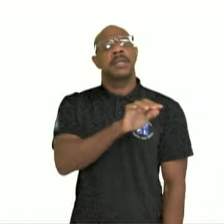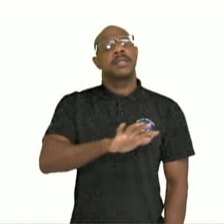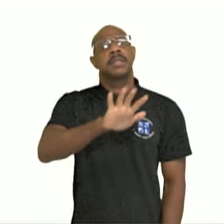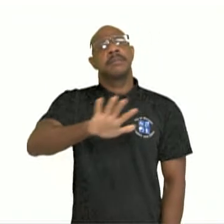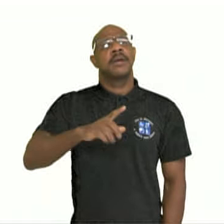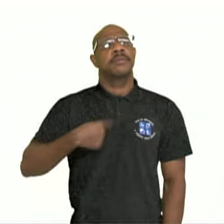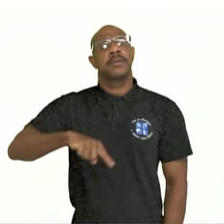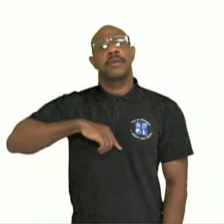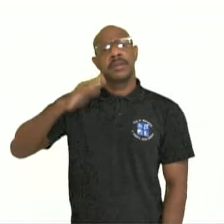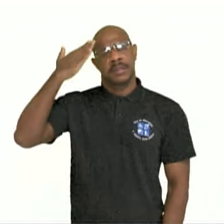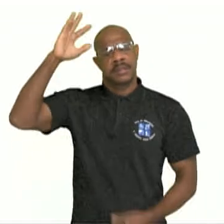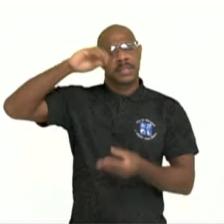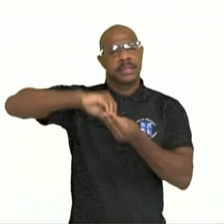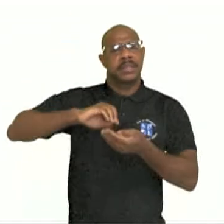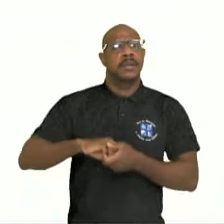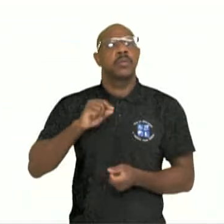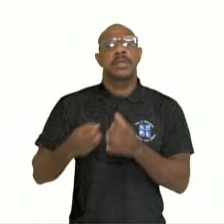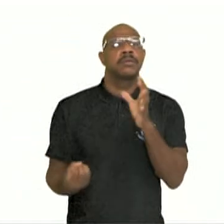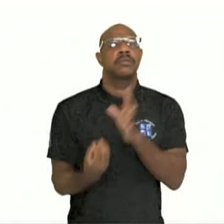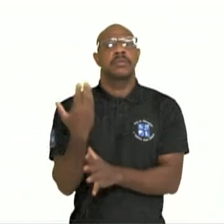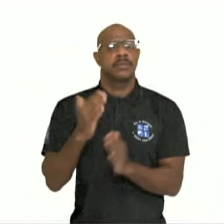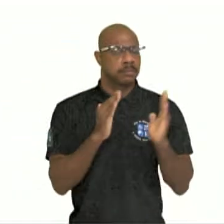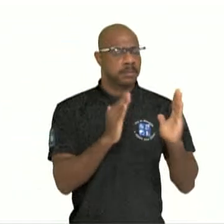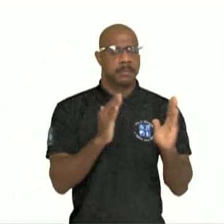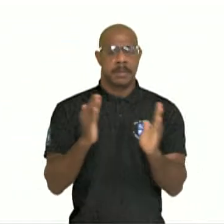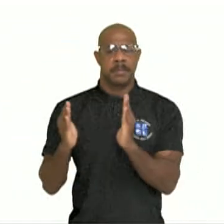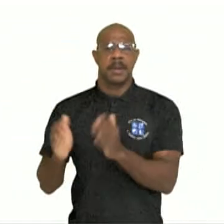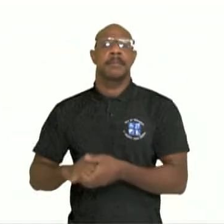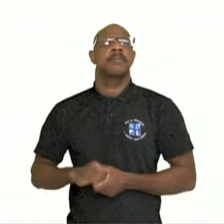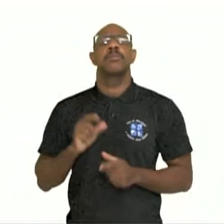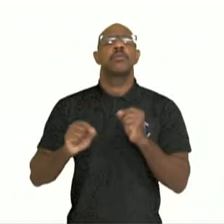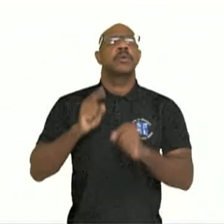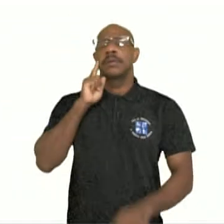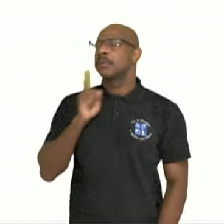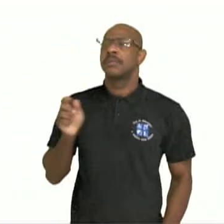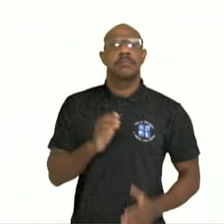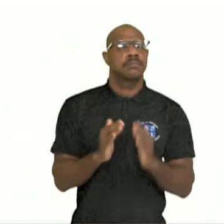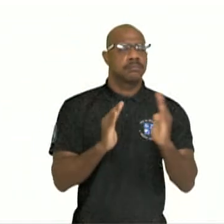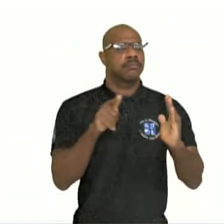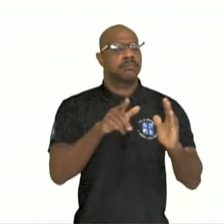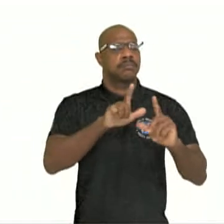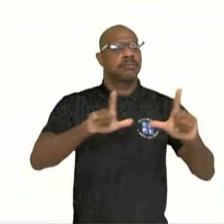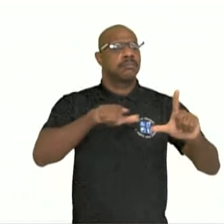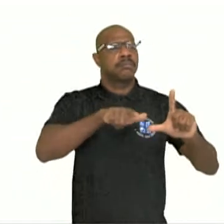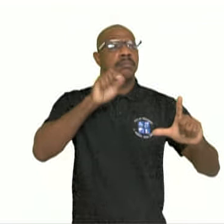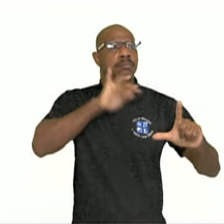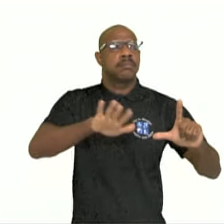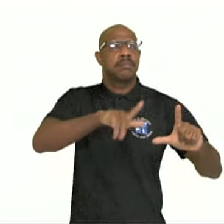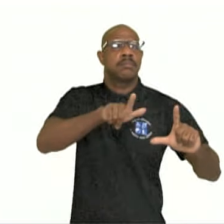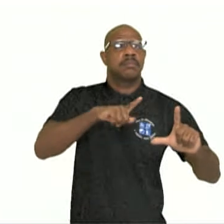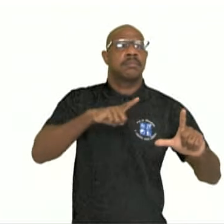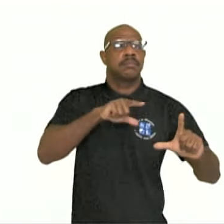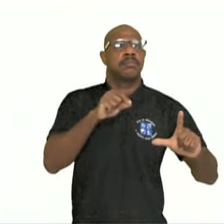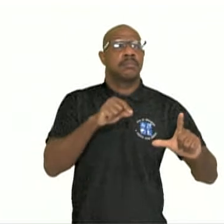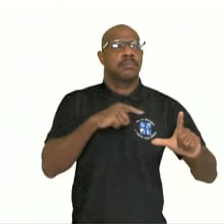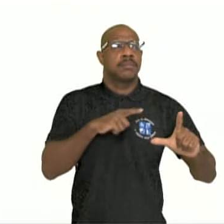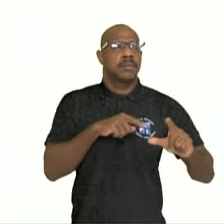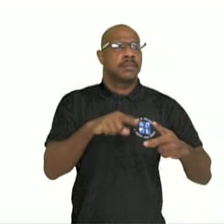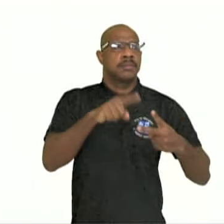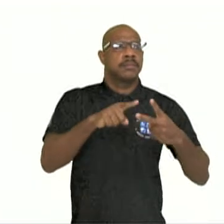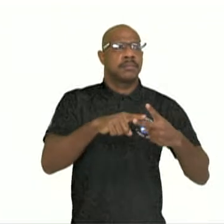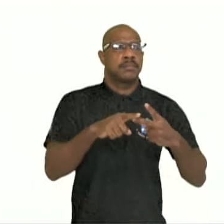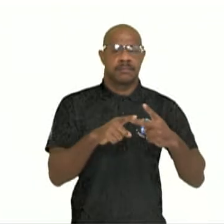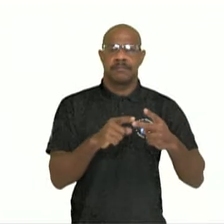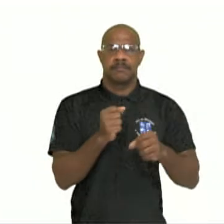um pouquinho. O que surgiu no planeta em cada momento? Então lá, dentro do pré-cambriano, nós dividimos em adeano,